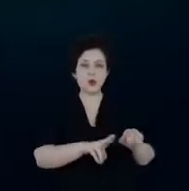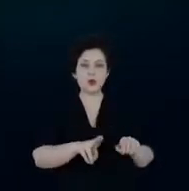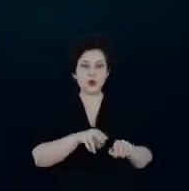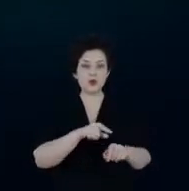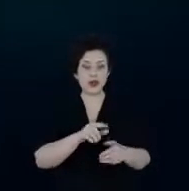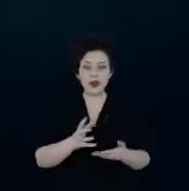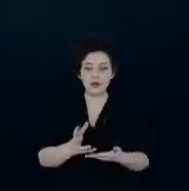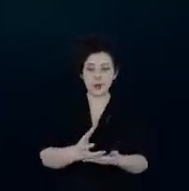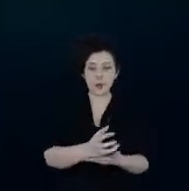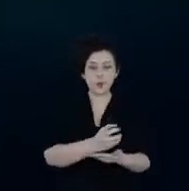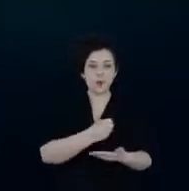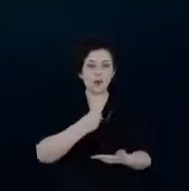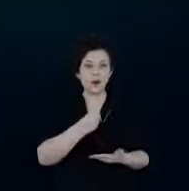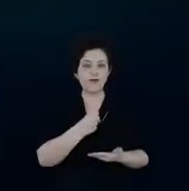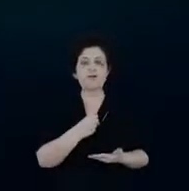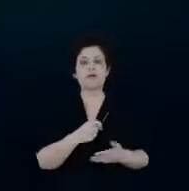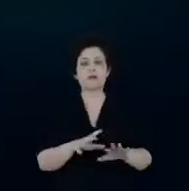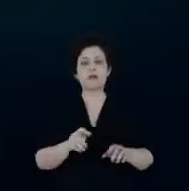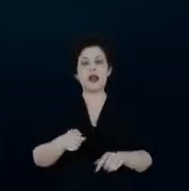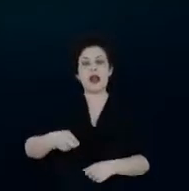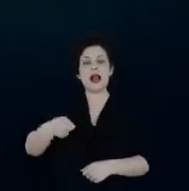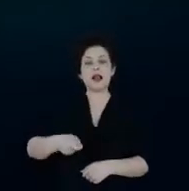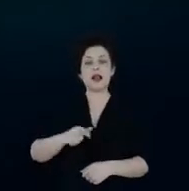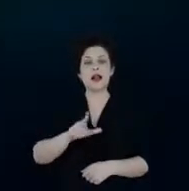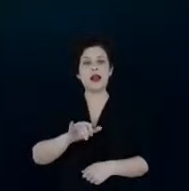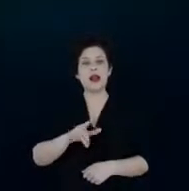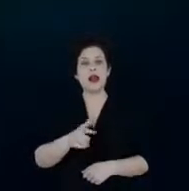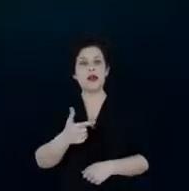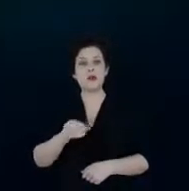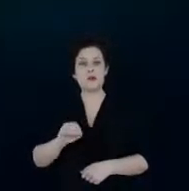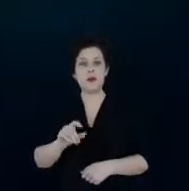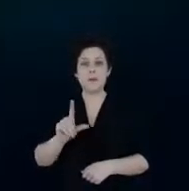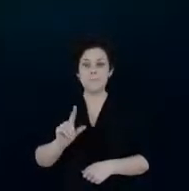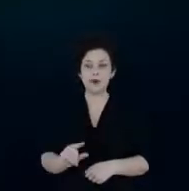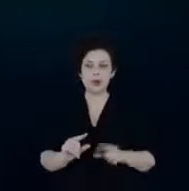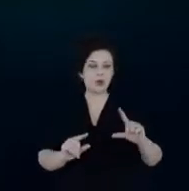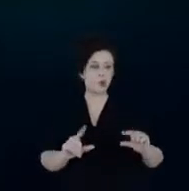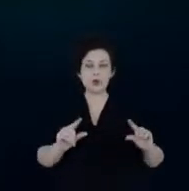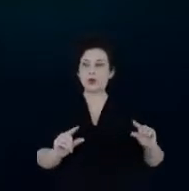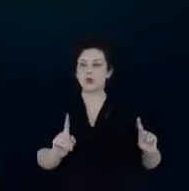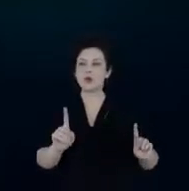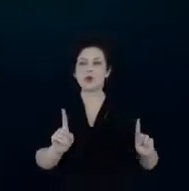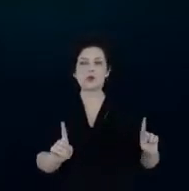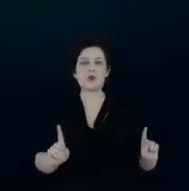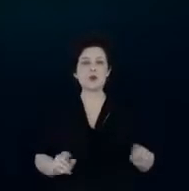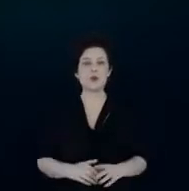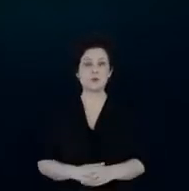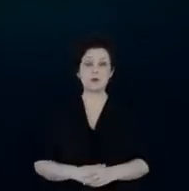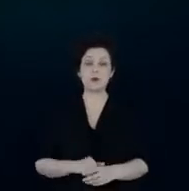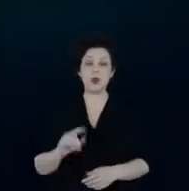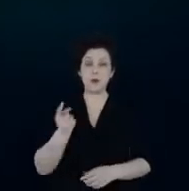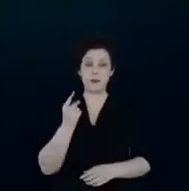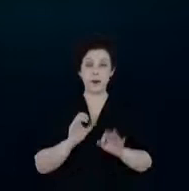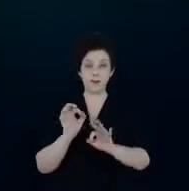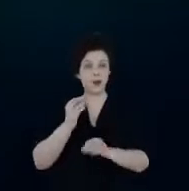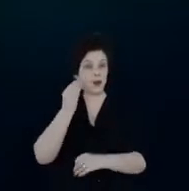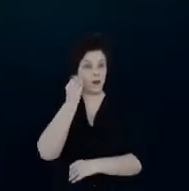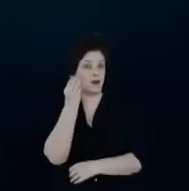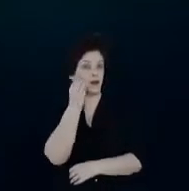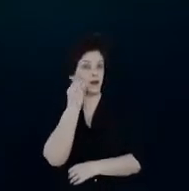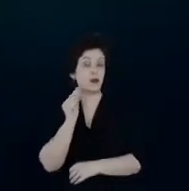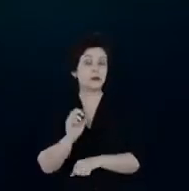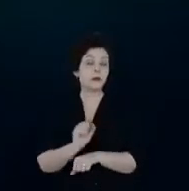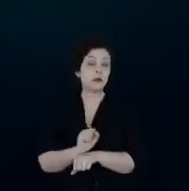Então, a solução seria um leilão de eficiência energética. A ANEL tem trabalhado muito, e o primeiro projeto piloto, estamos esperando